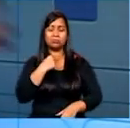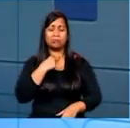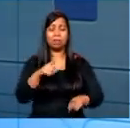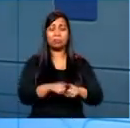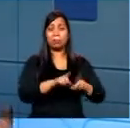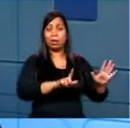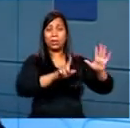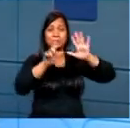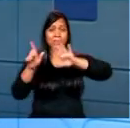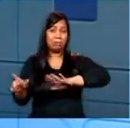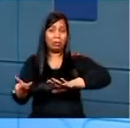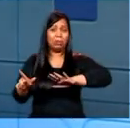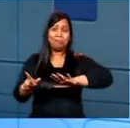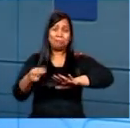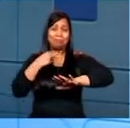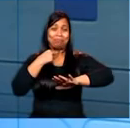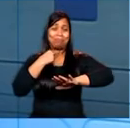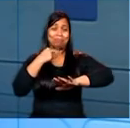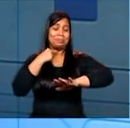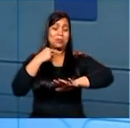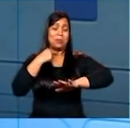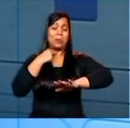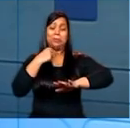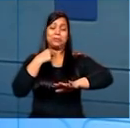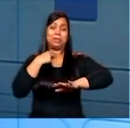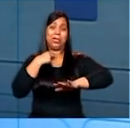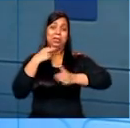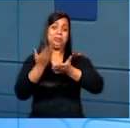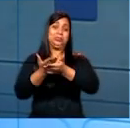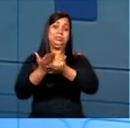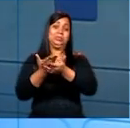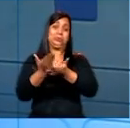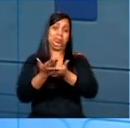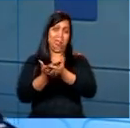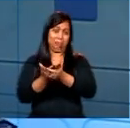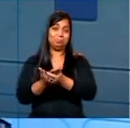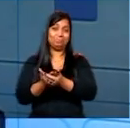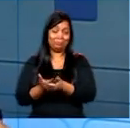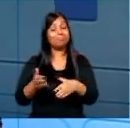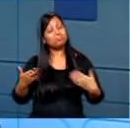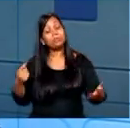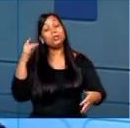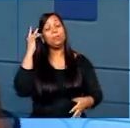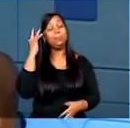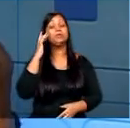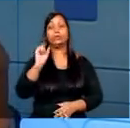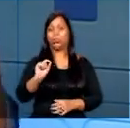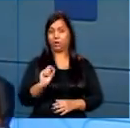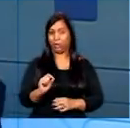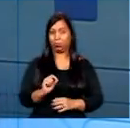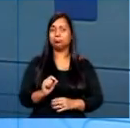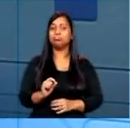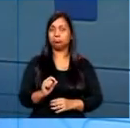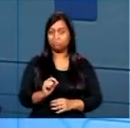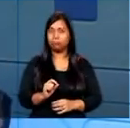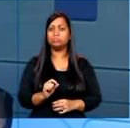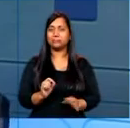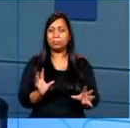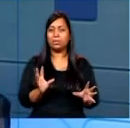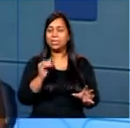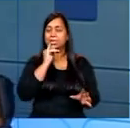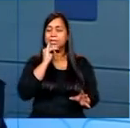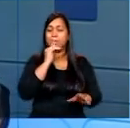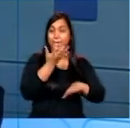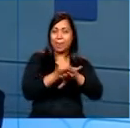por terem longas jornadas de trabalho, chegar no fim do dia e não conseguirem participar. Então, a gente pensou em enxugar o conteúdo,